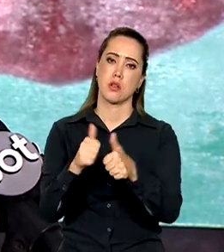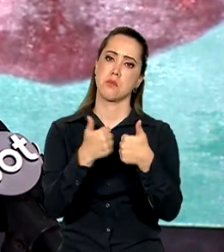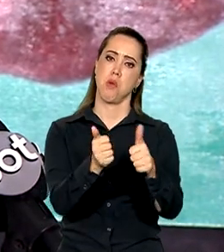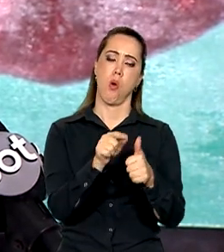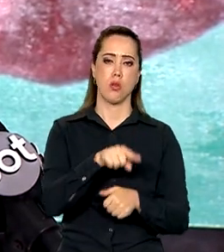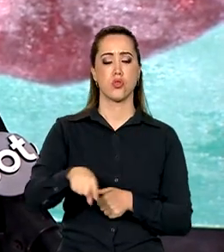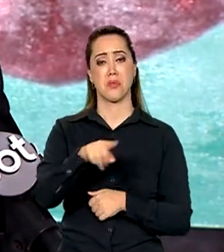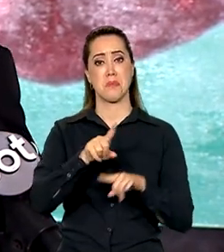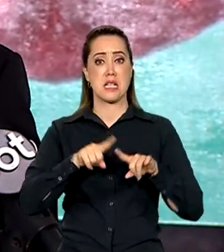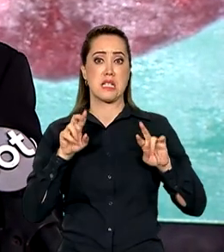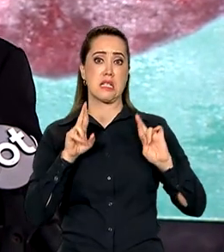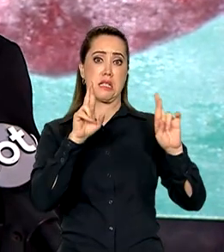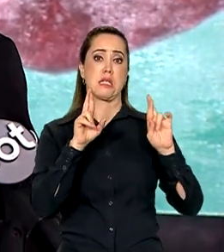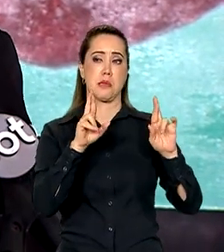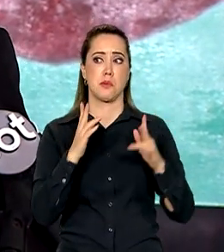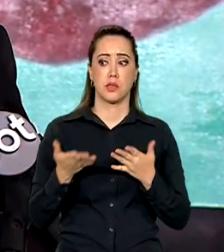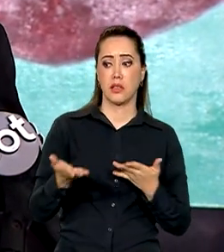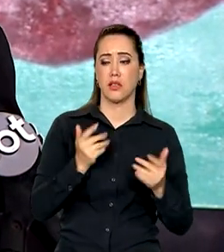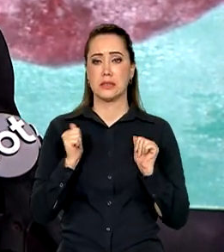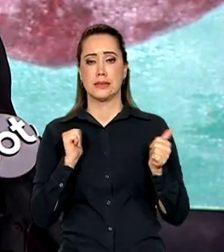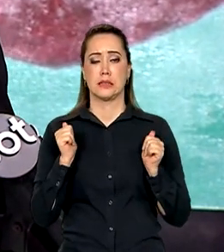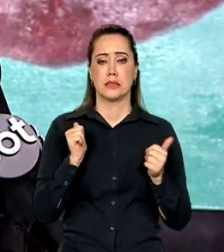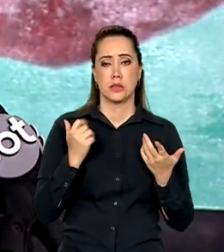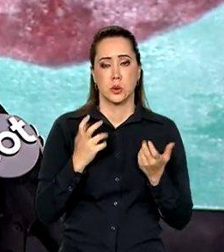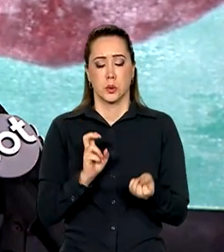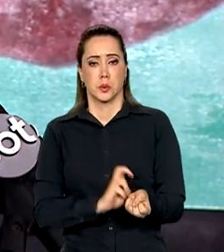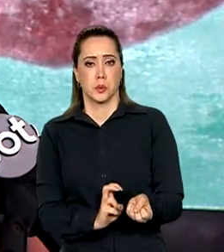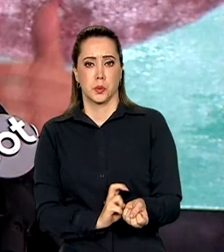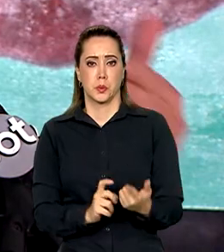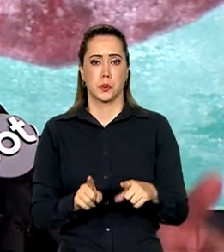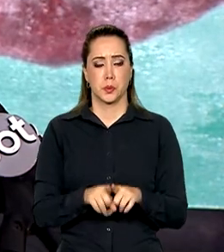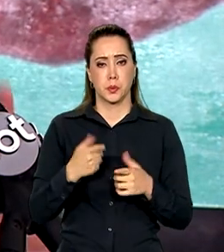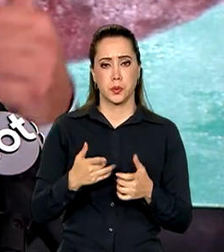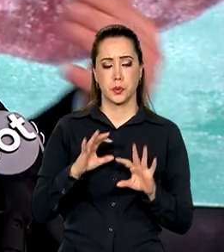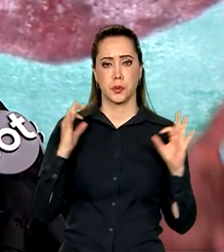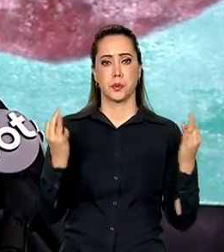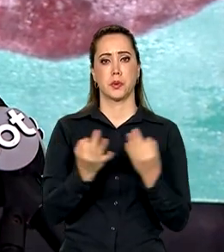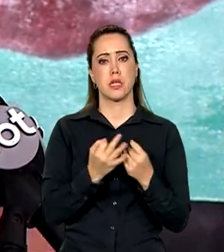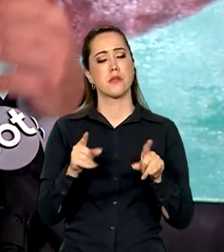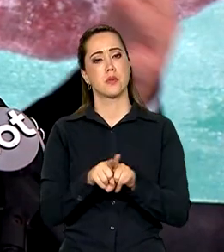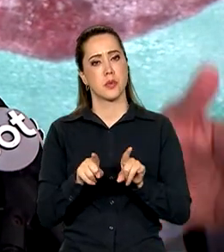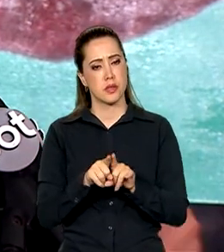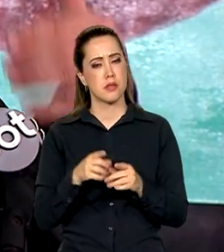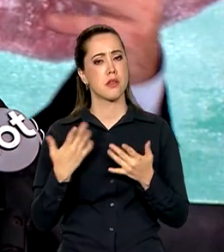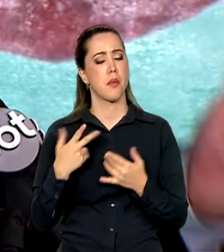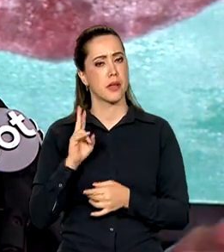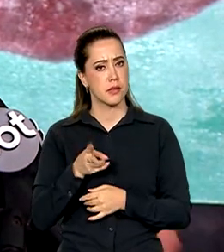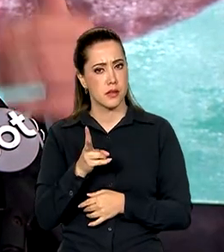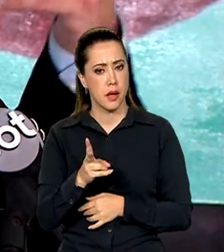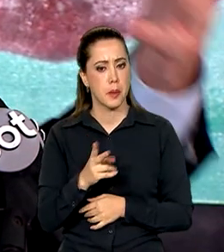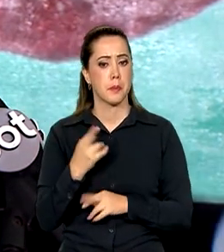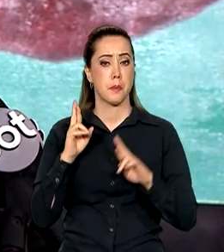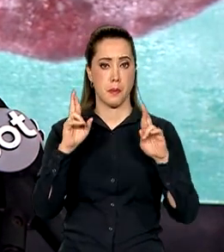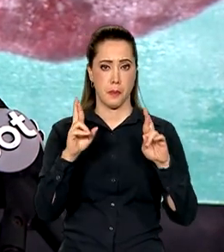expectativa acaba gerando uma tensão. As famílias também vão todos os dias renovando